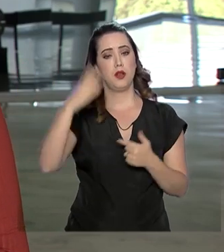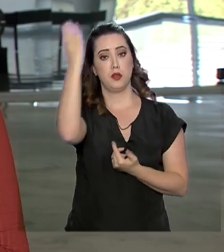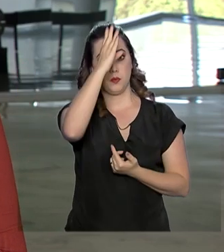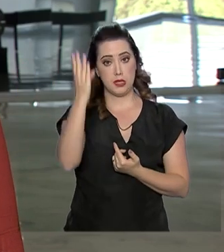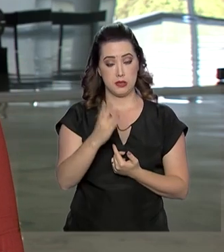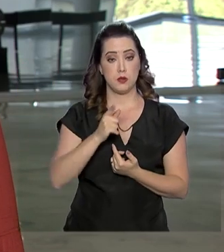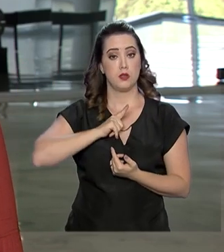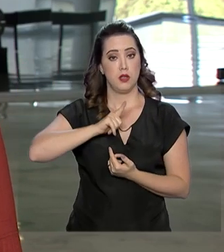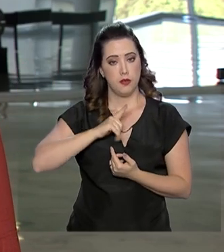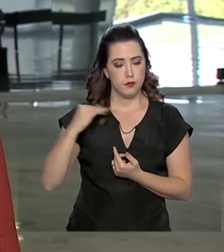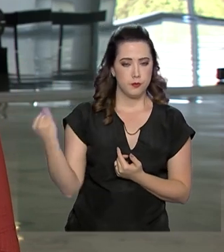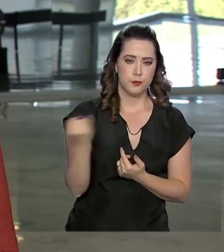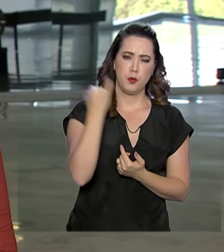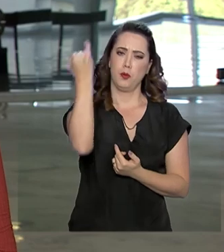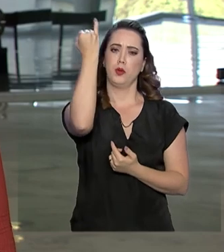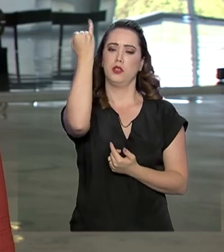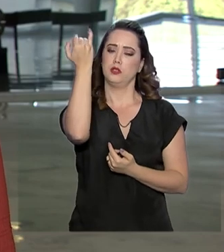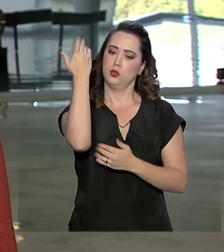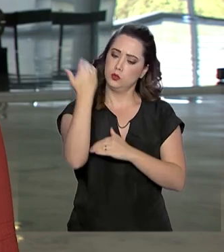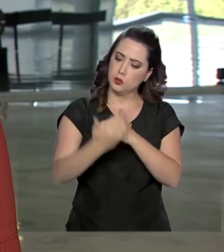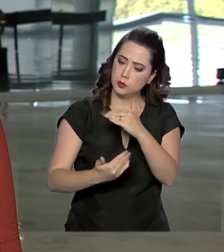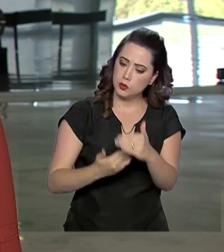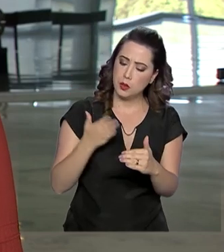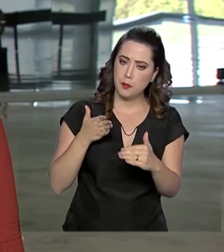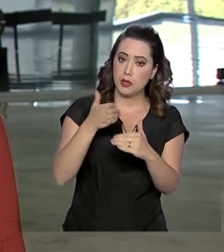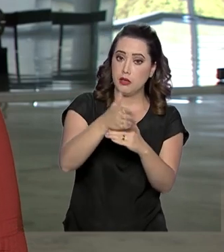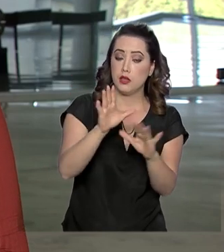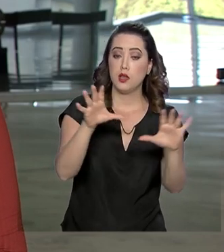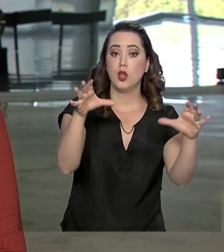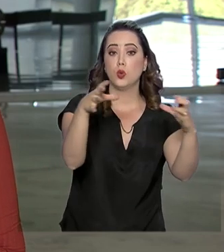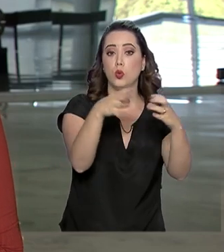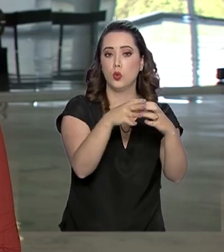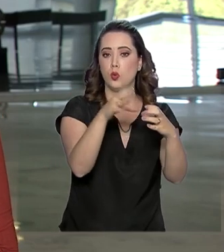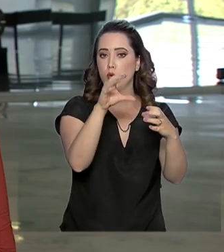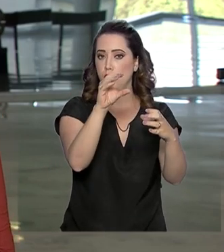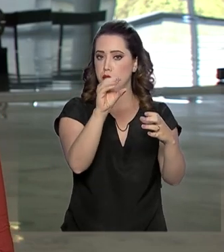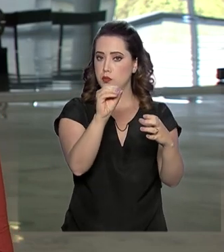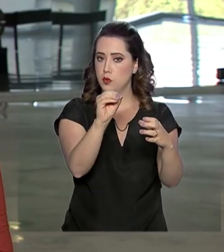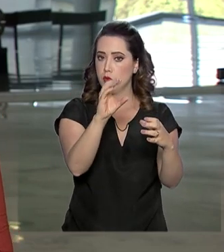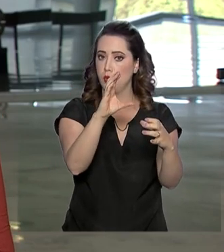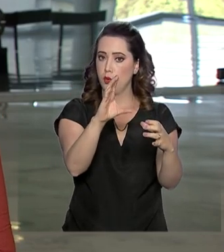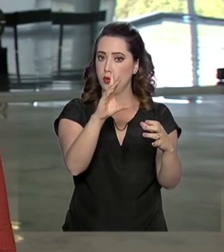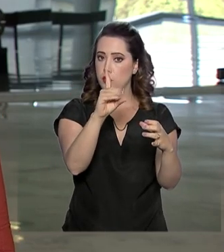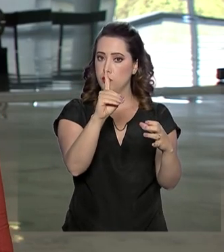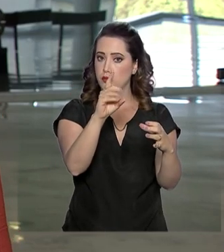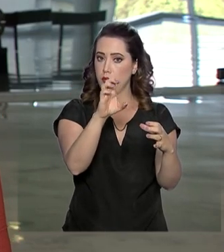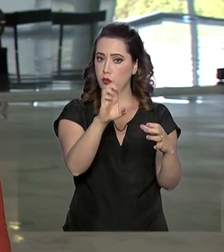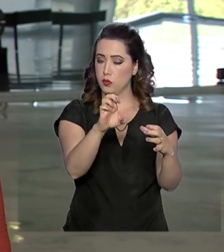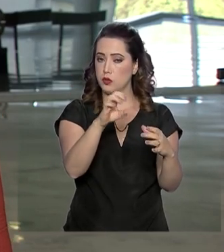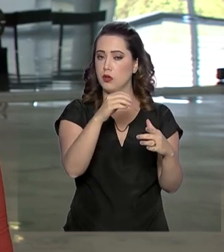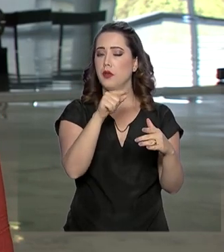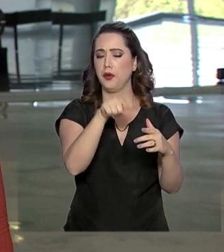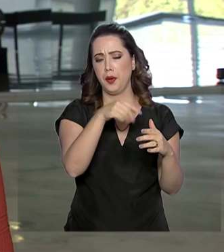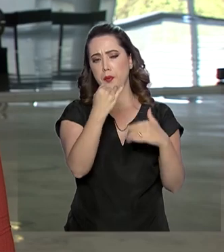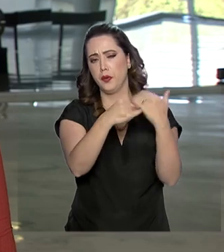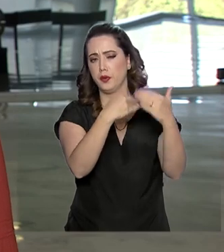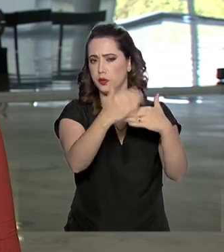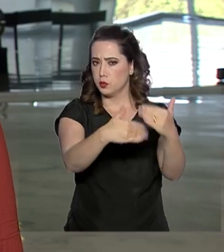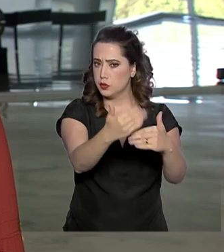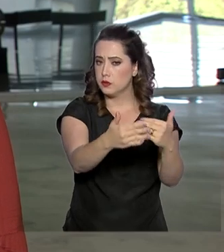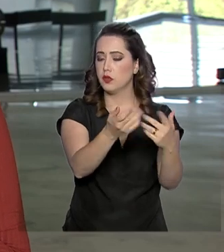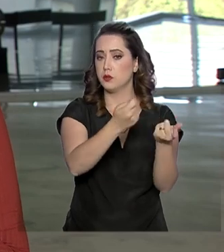um importante passo para a entrada na OCDE, a Organização para a Cooperação e Desenvolvimento